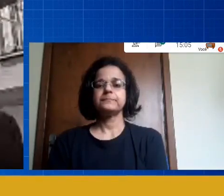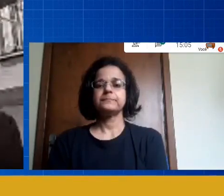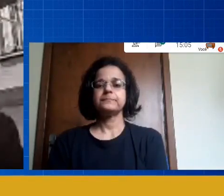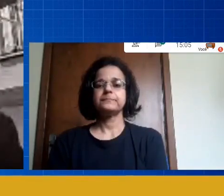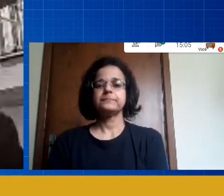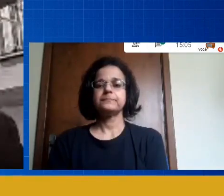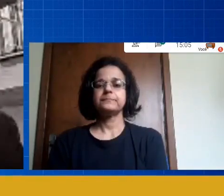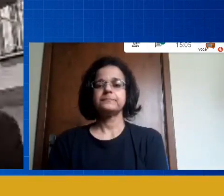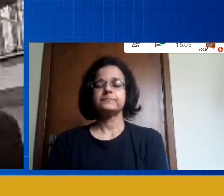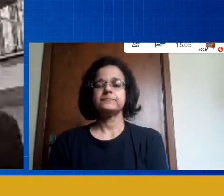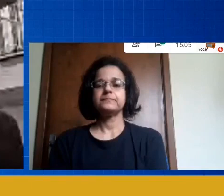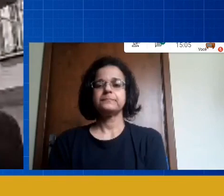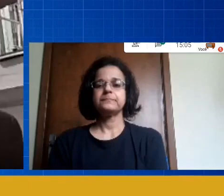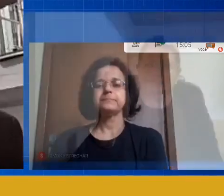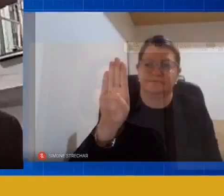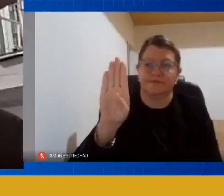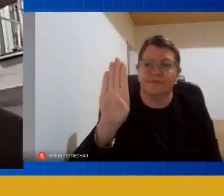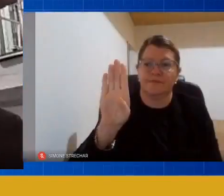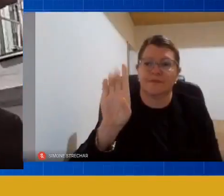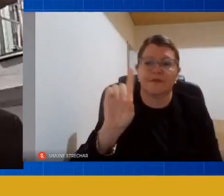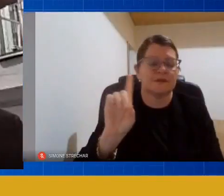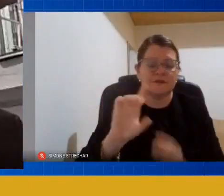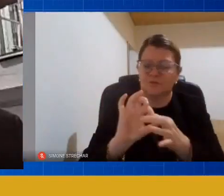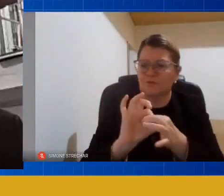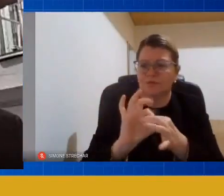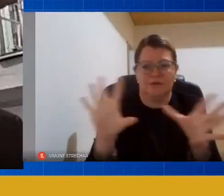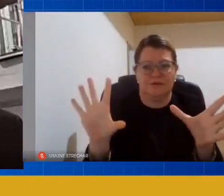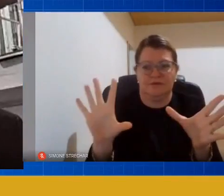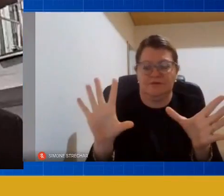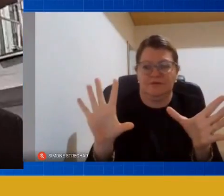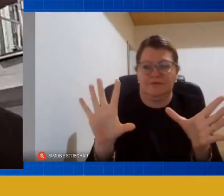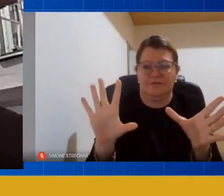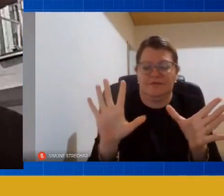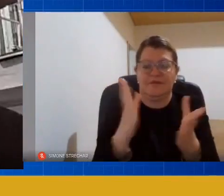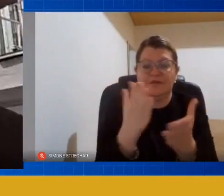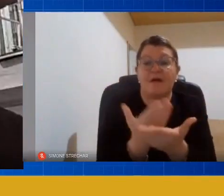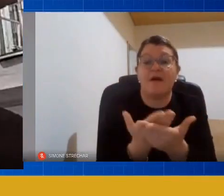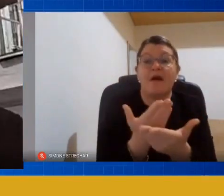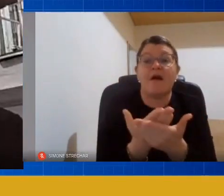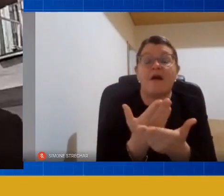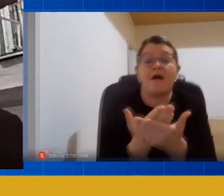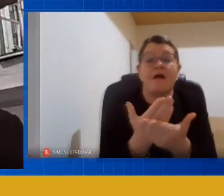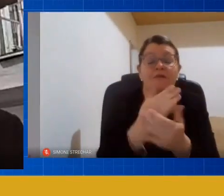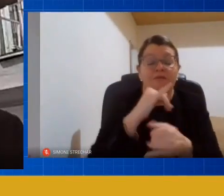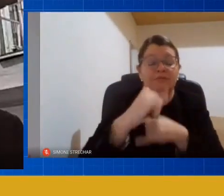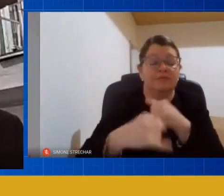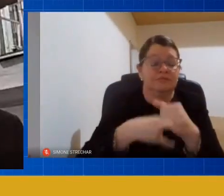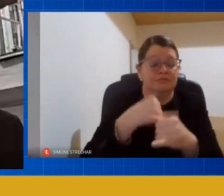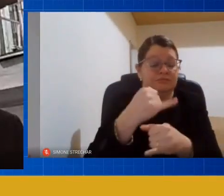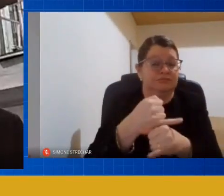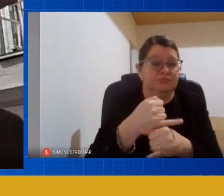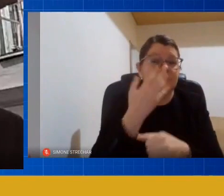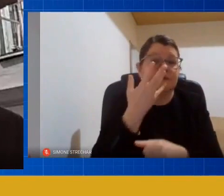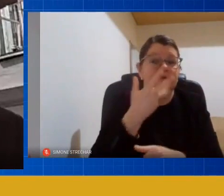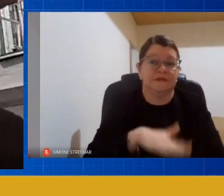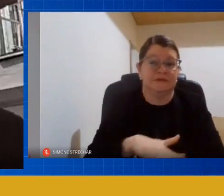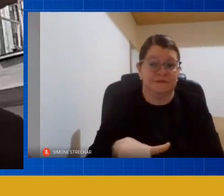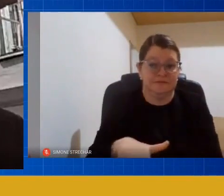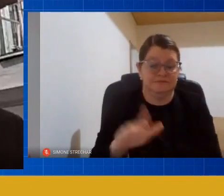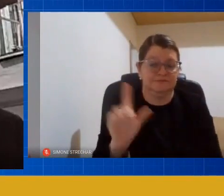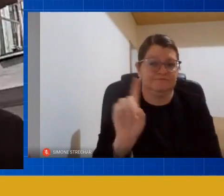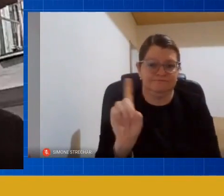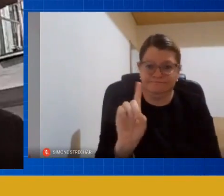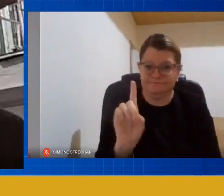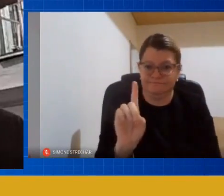a aula que não seja presencial na primeira infância ela não permite e hoje a gente está